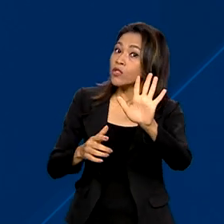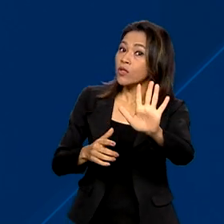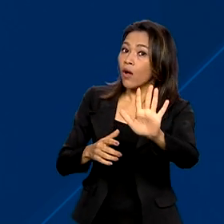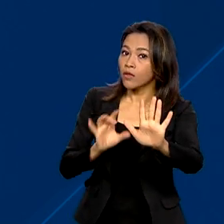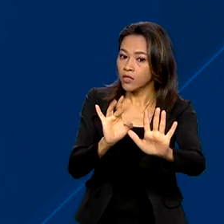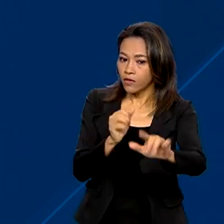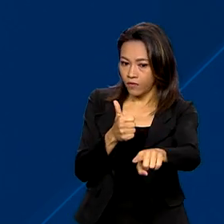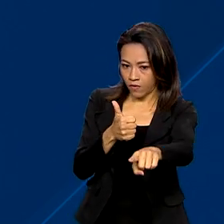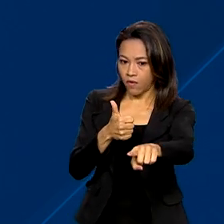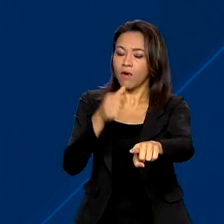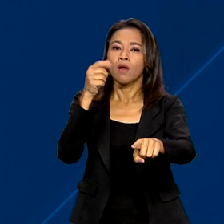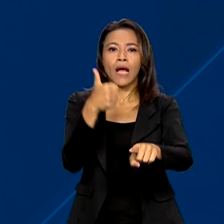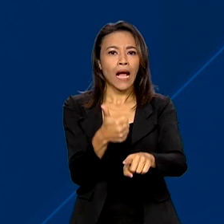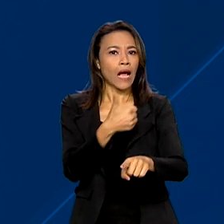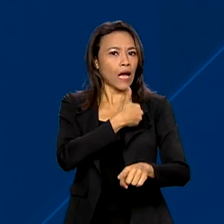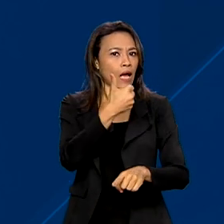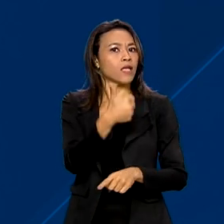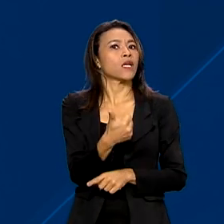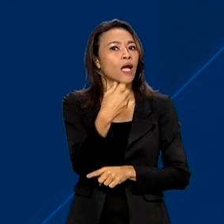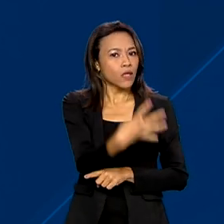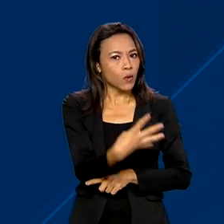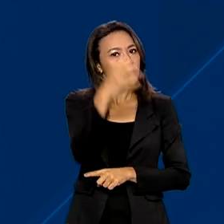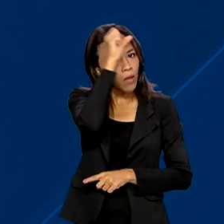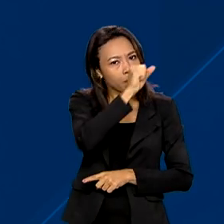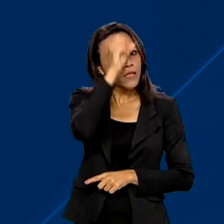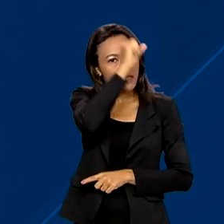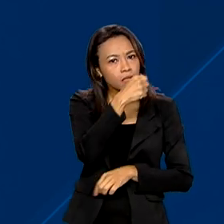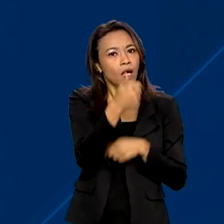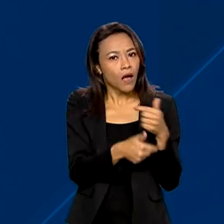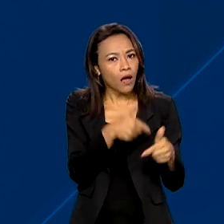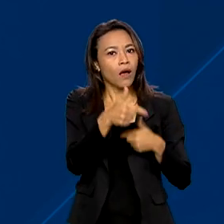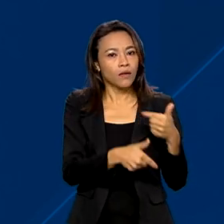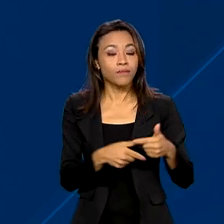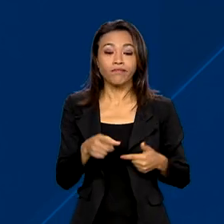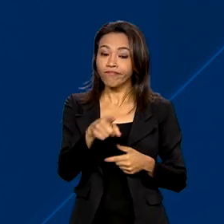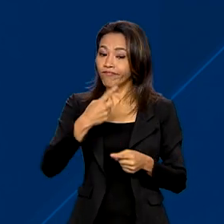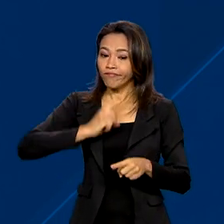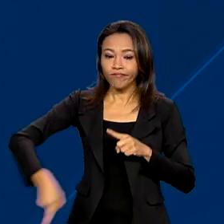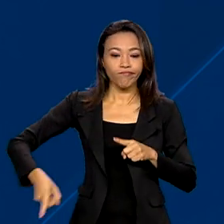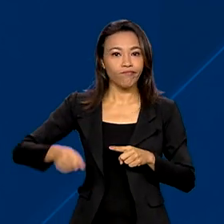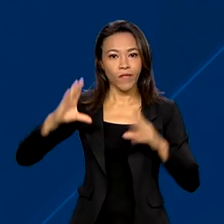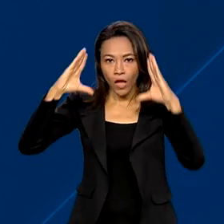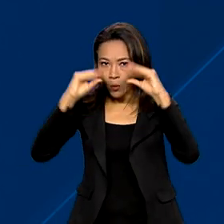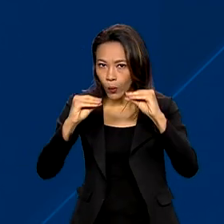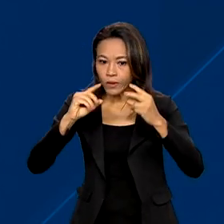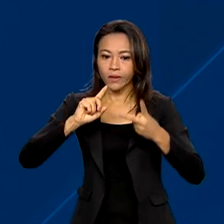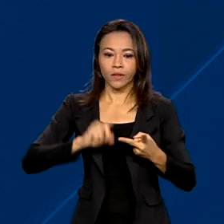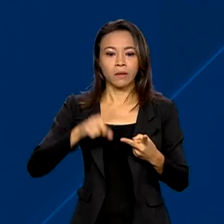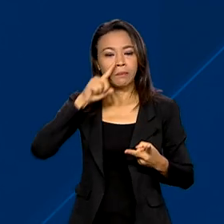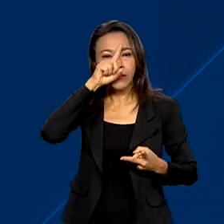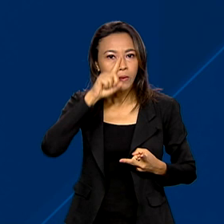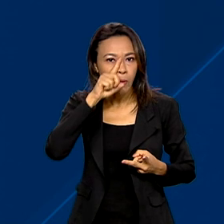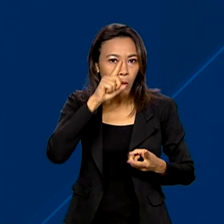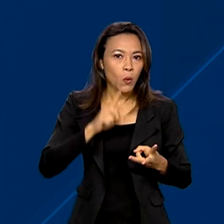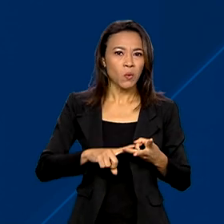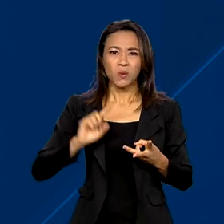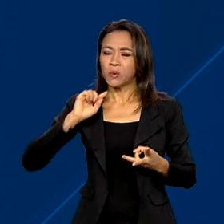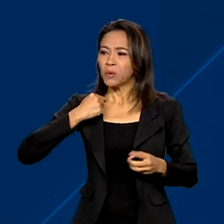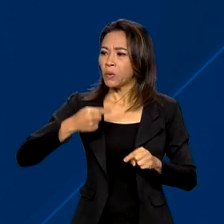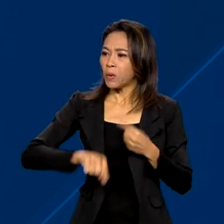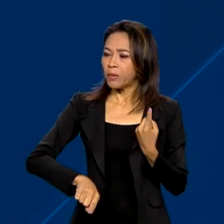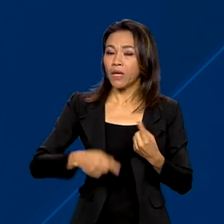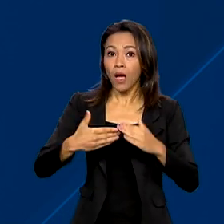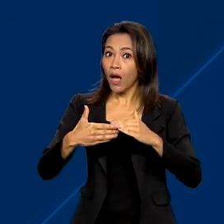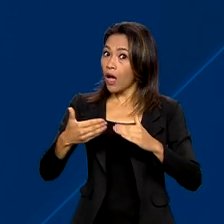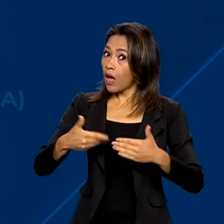aprendiz e a partir dos 14 anos. É vedado o trabalho noturno, perigoso ou insalubre antes dos 18